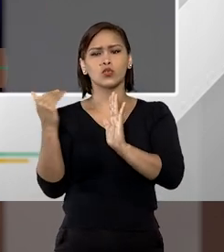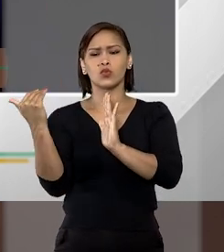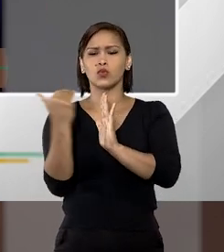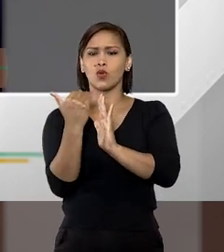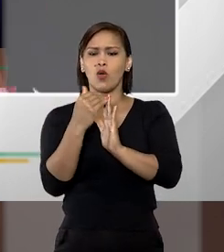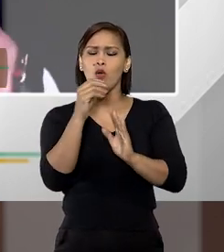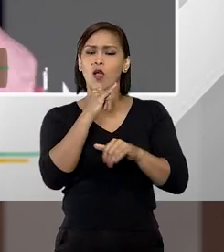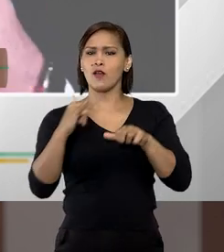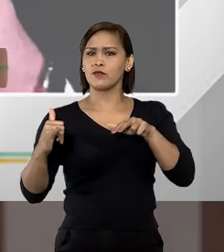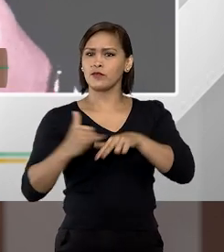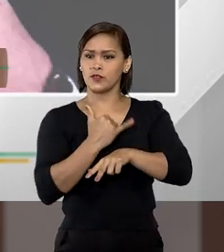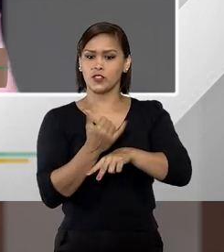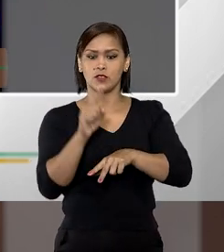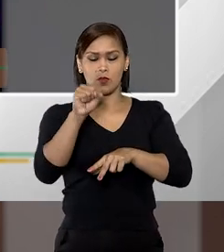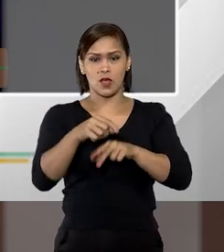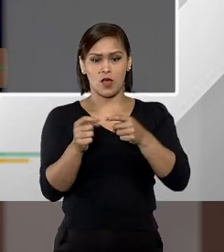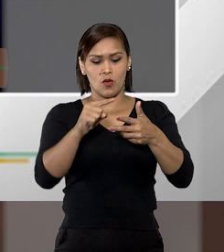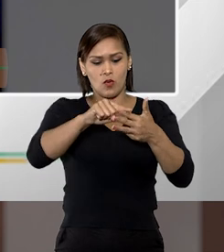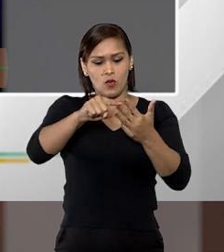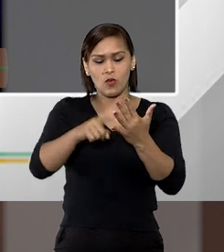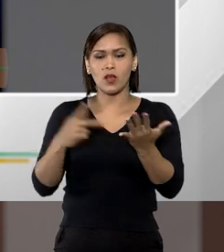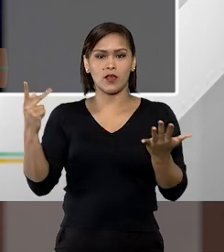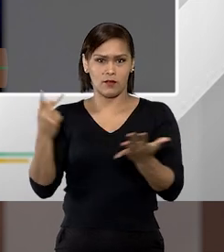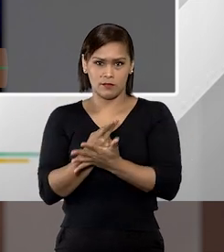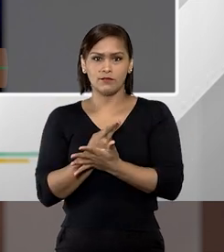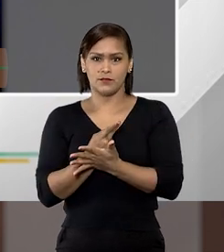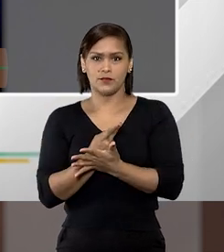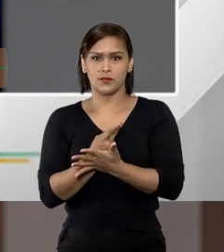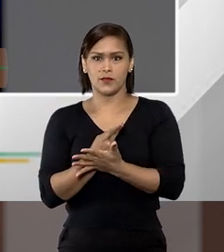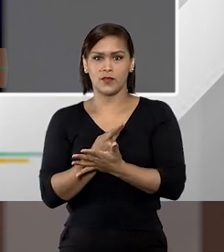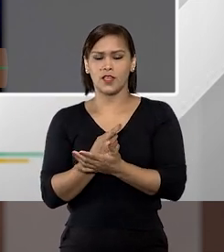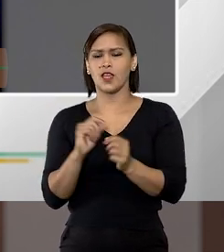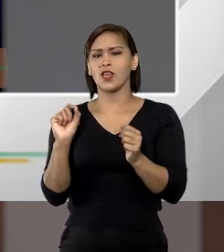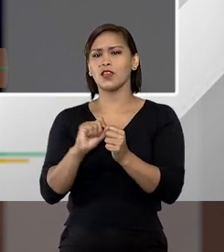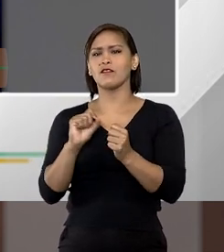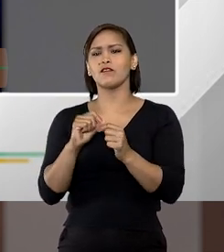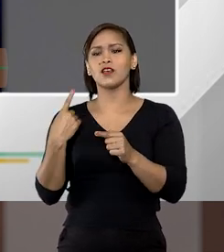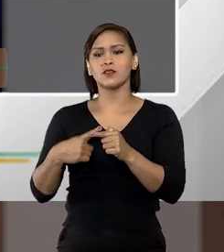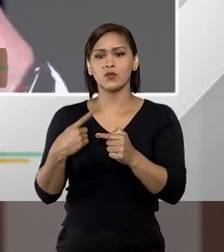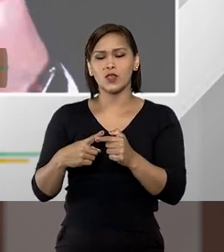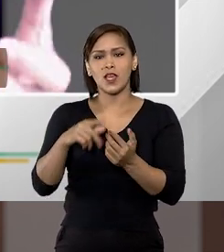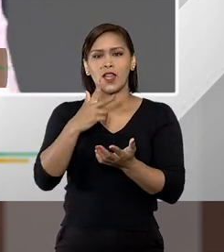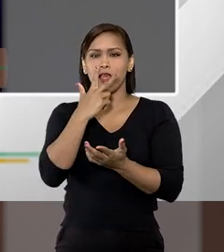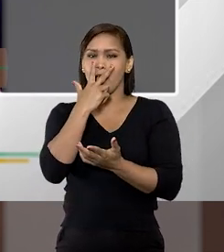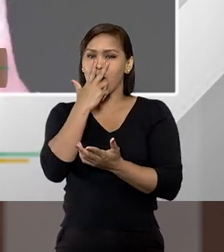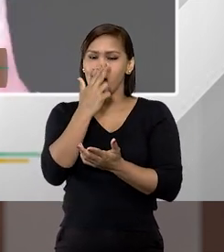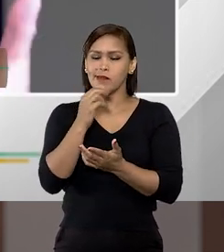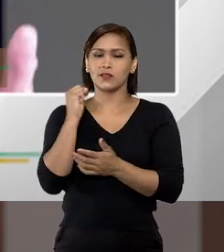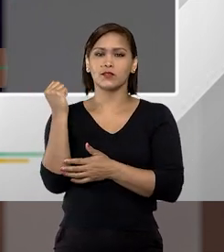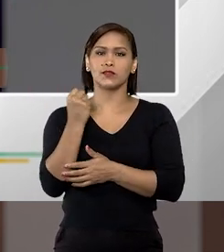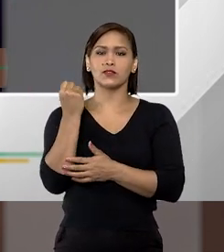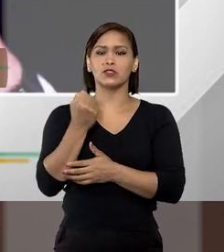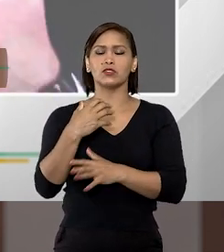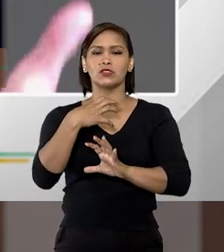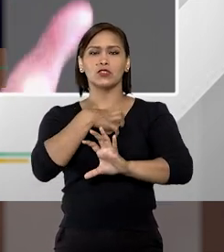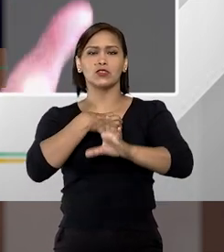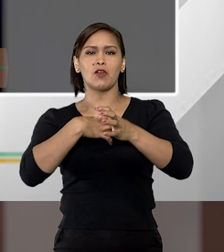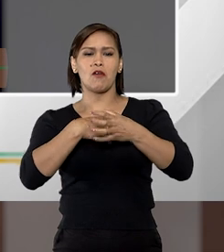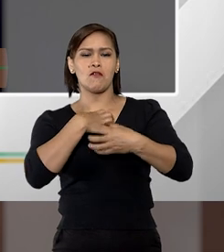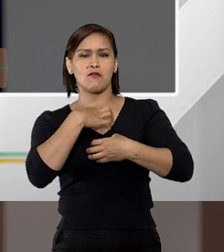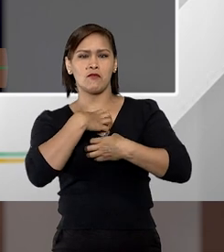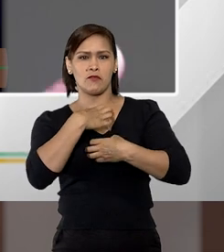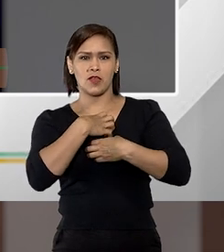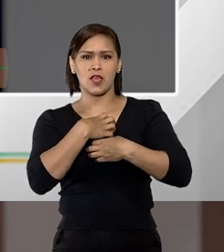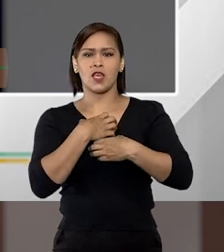Ou seja, aquele que comete uma dessas modalidades penais, o faz em razão do elevado grau de afeto, sentimento de